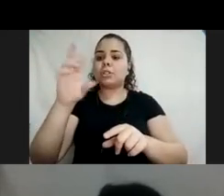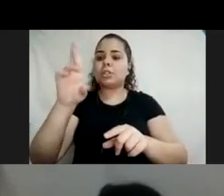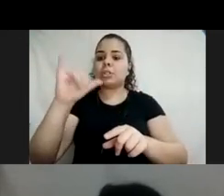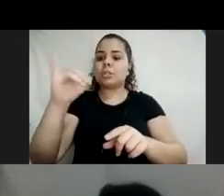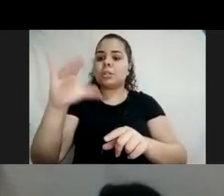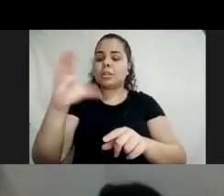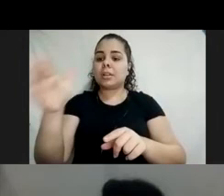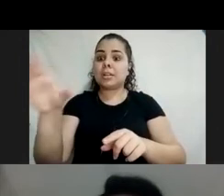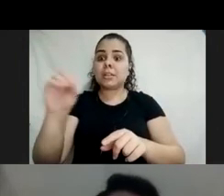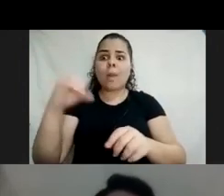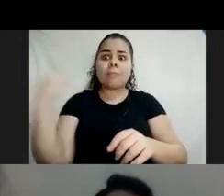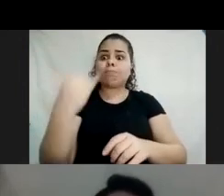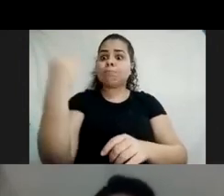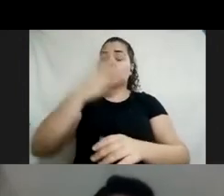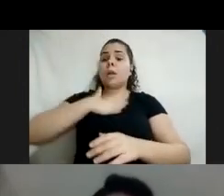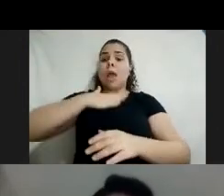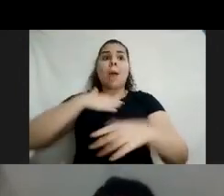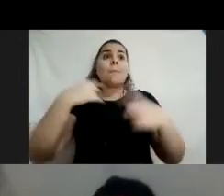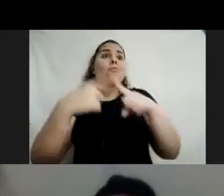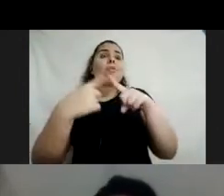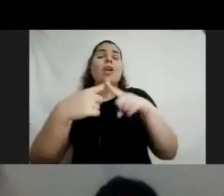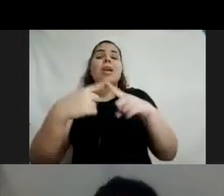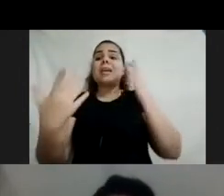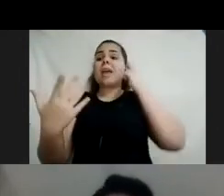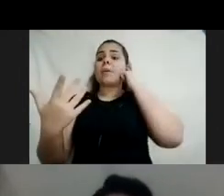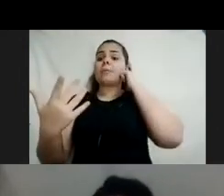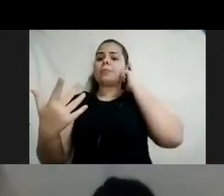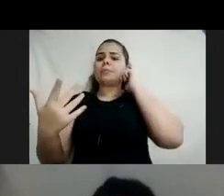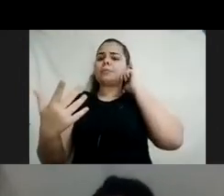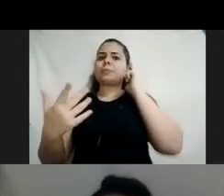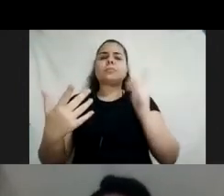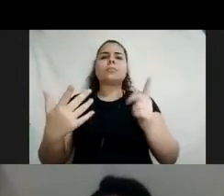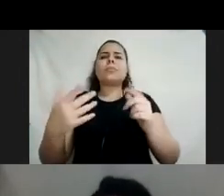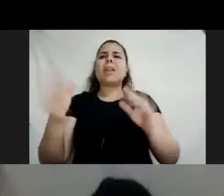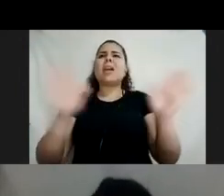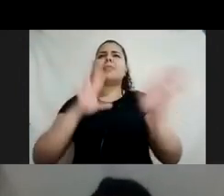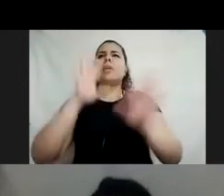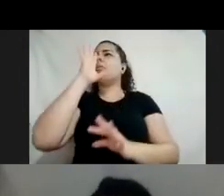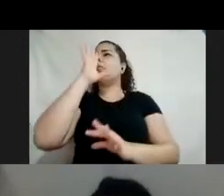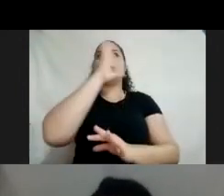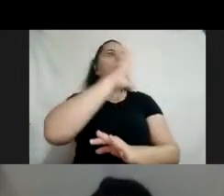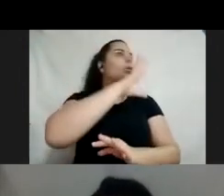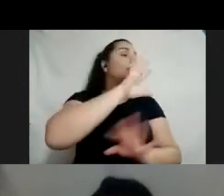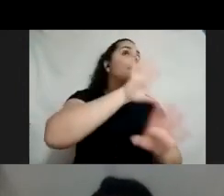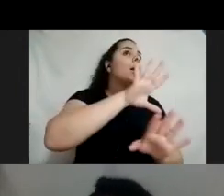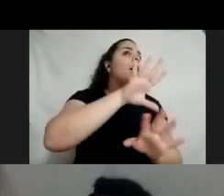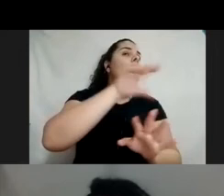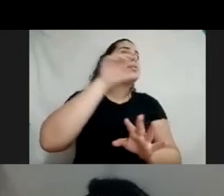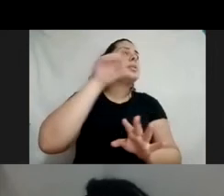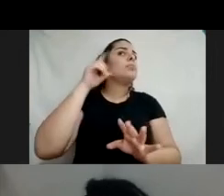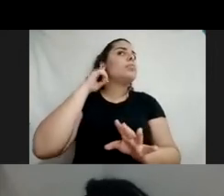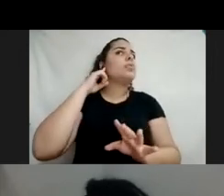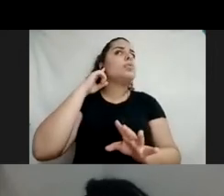valia para eles, porque muitas vezes eles dispersavam e a audiodescrição ajudava eles a focalizar